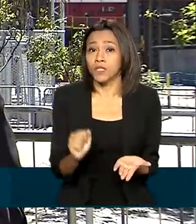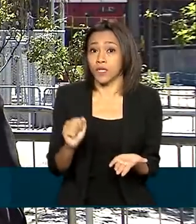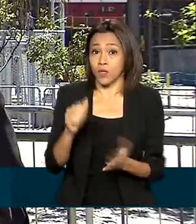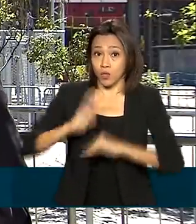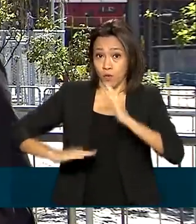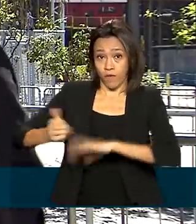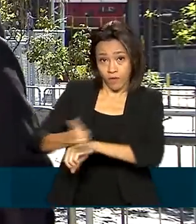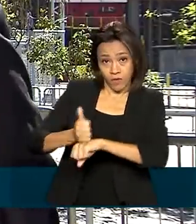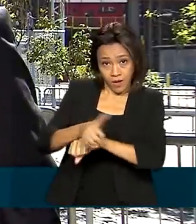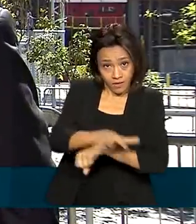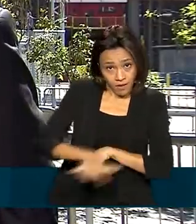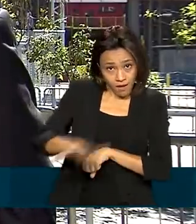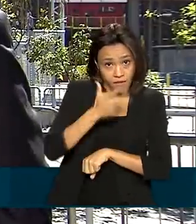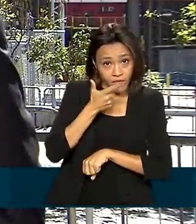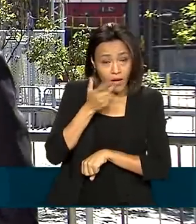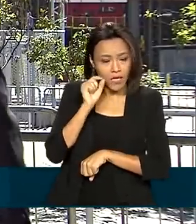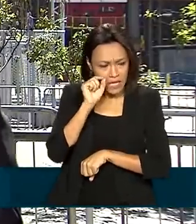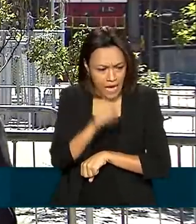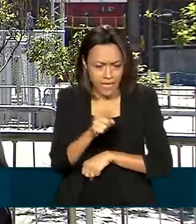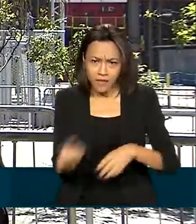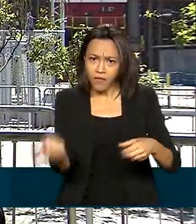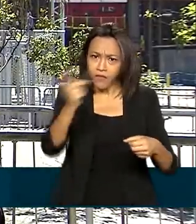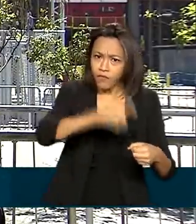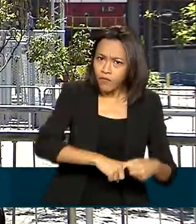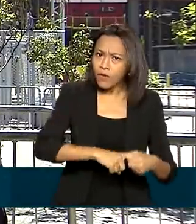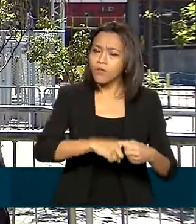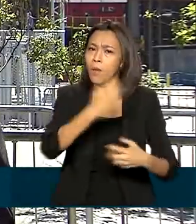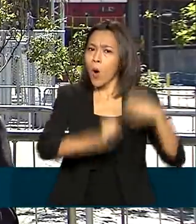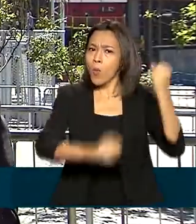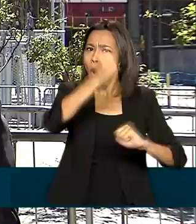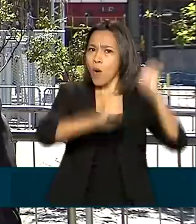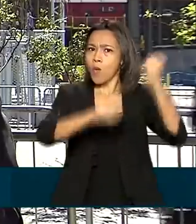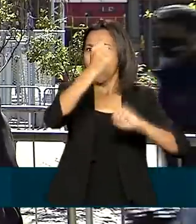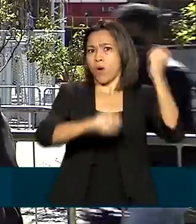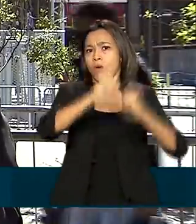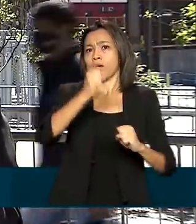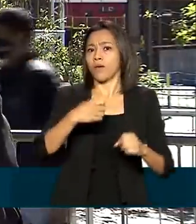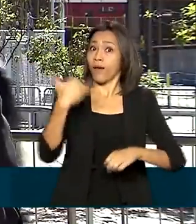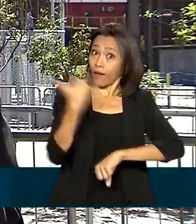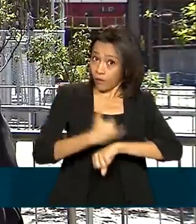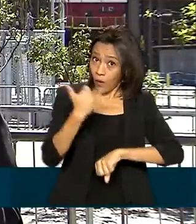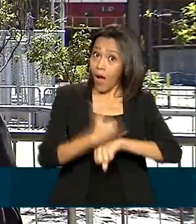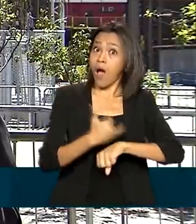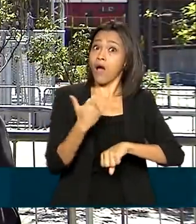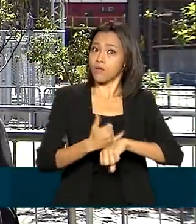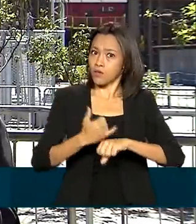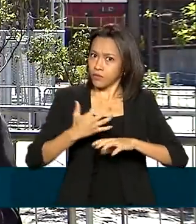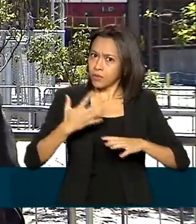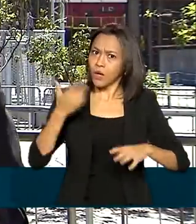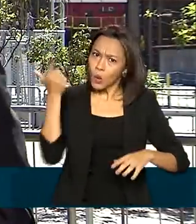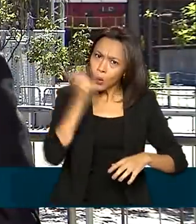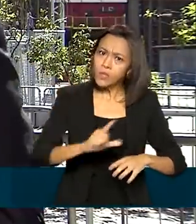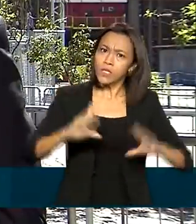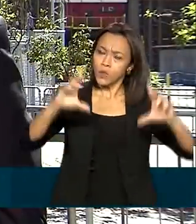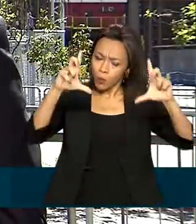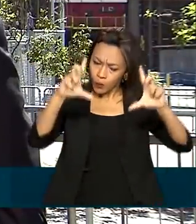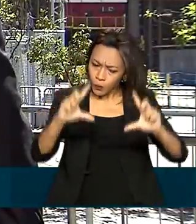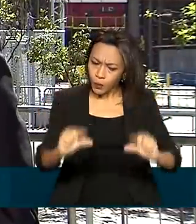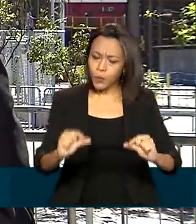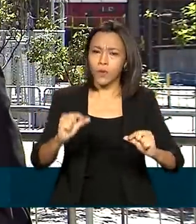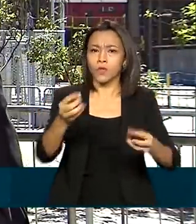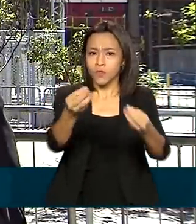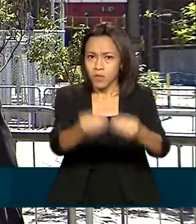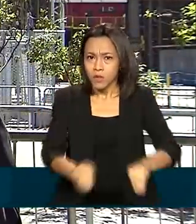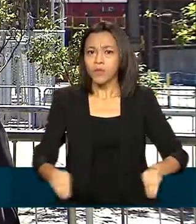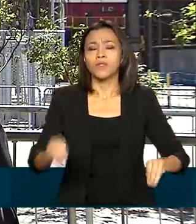indicam que essa retomada da produção é um sinal claro de que a indústria do aço está começando a superar a crise que foi provocada